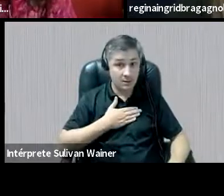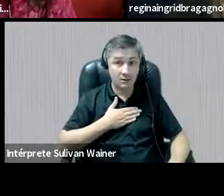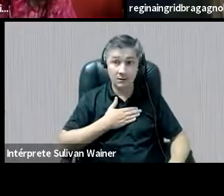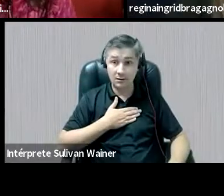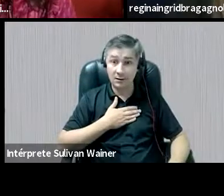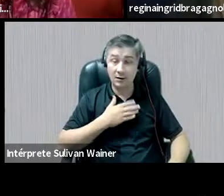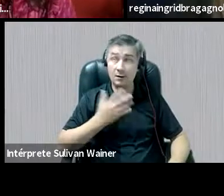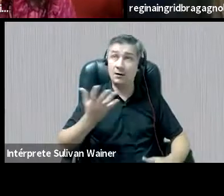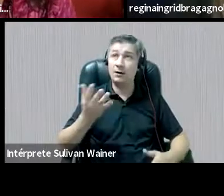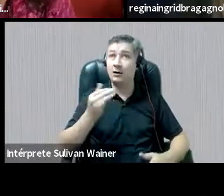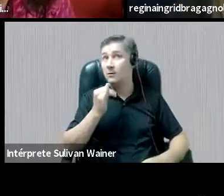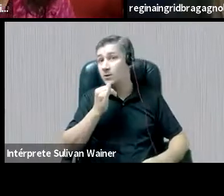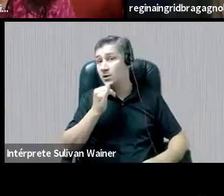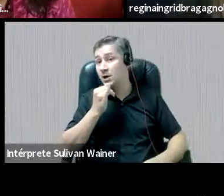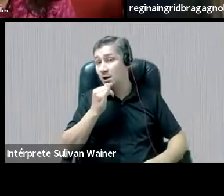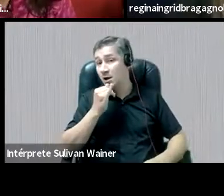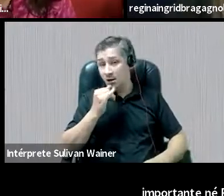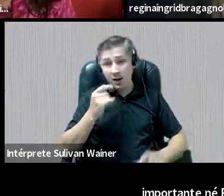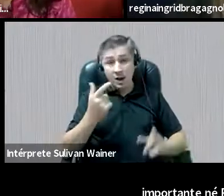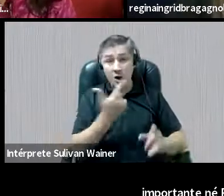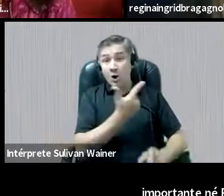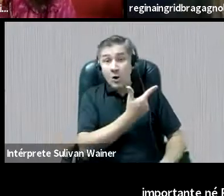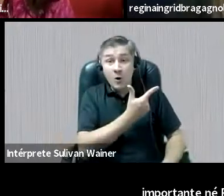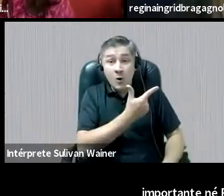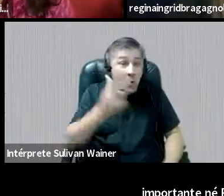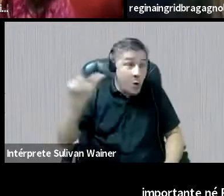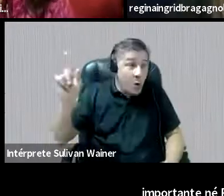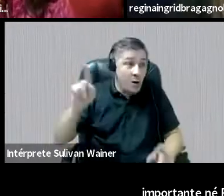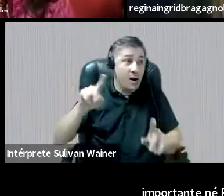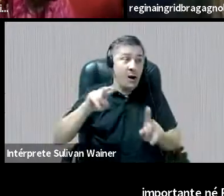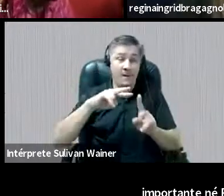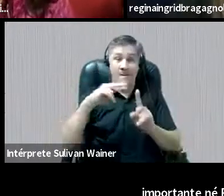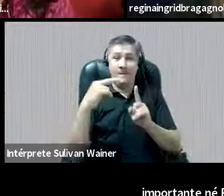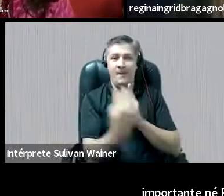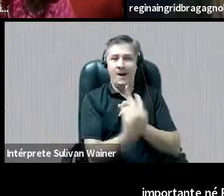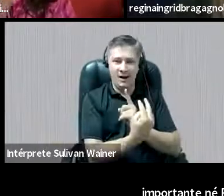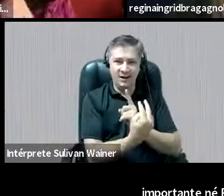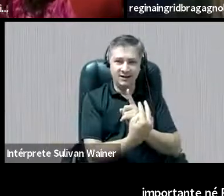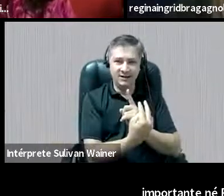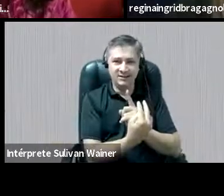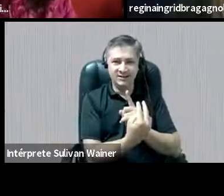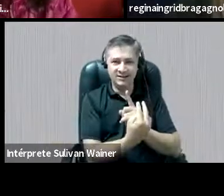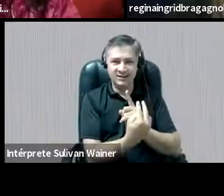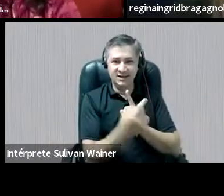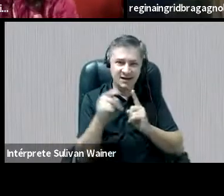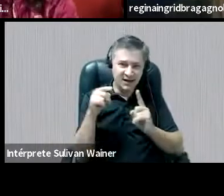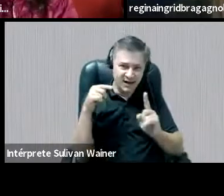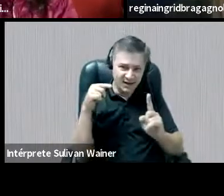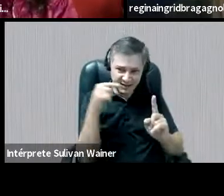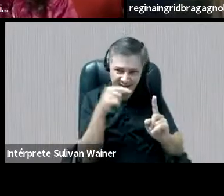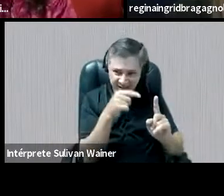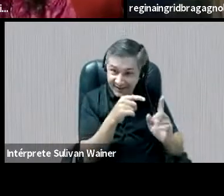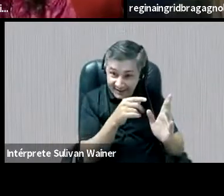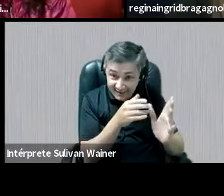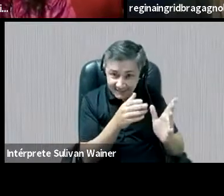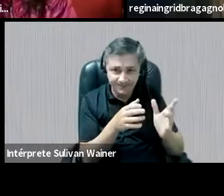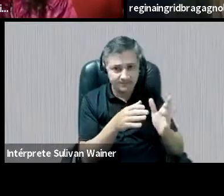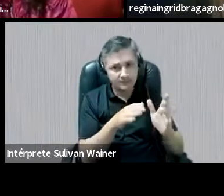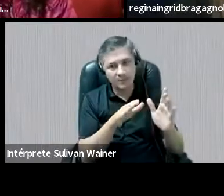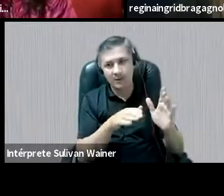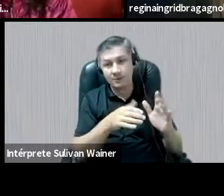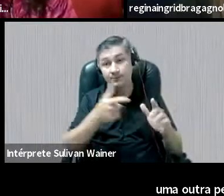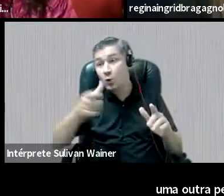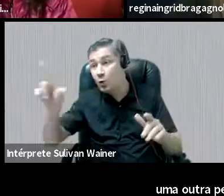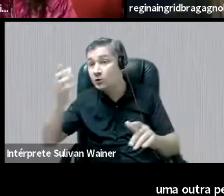é como se fosse uma outra, uma outra perspectiva, né, eles, eles, enquanto que, né, as